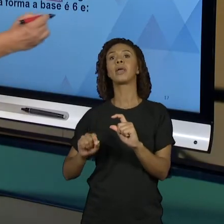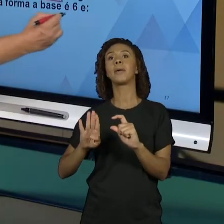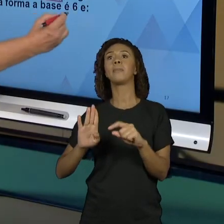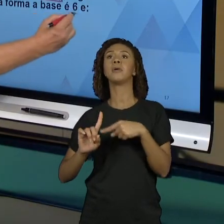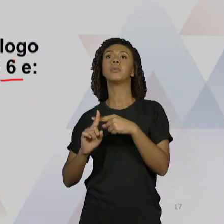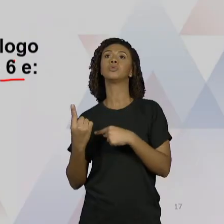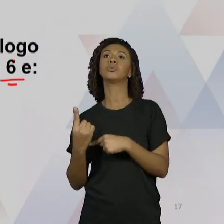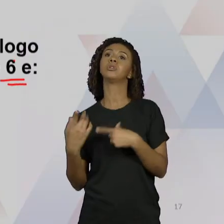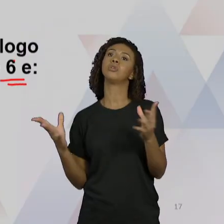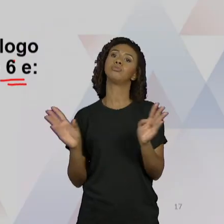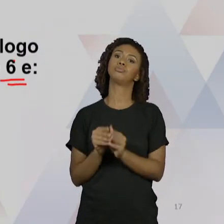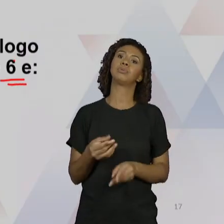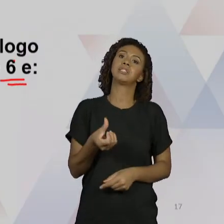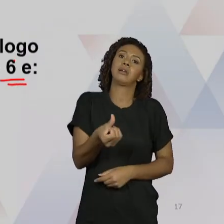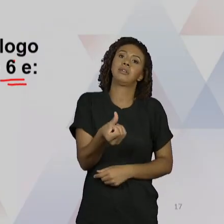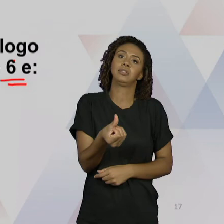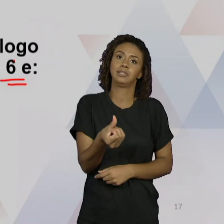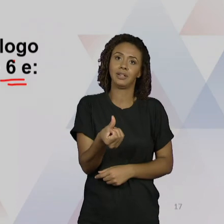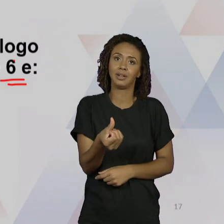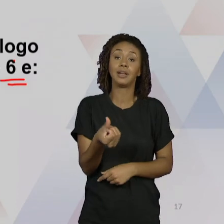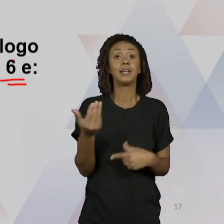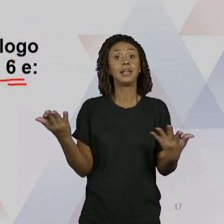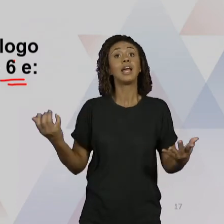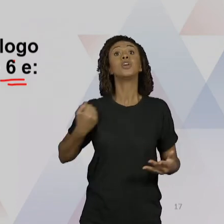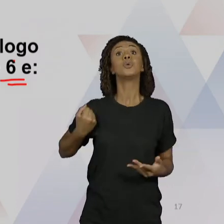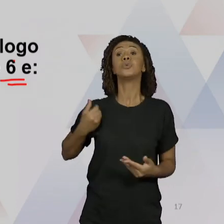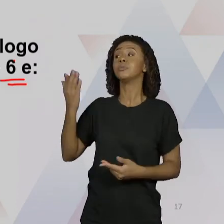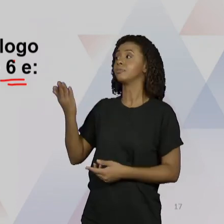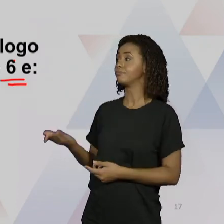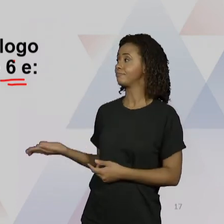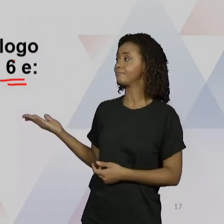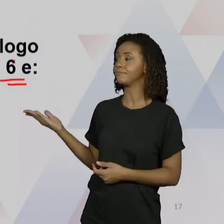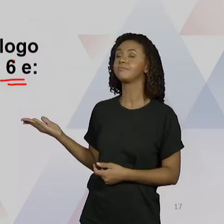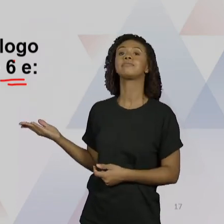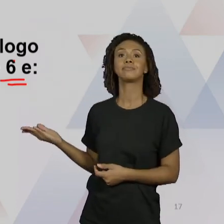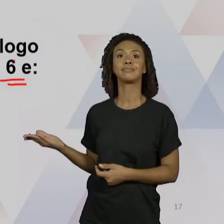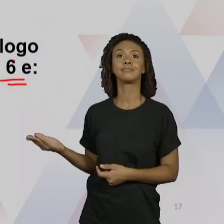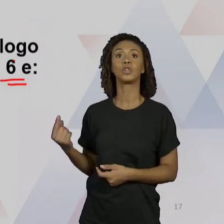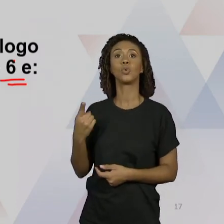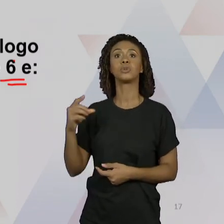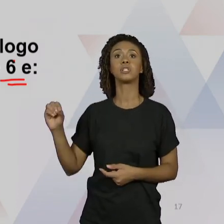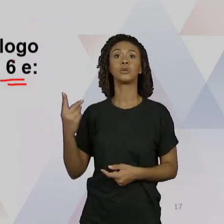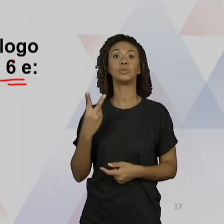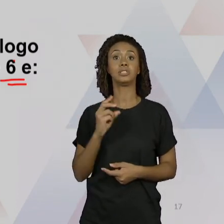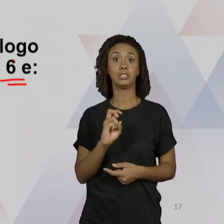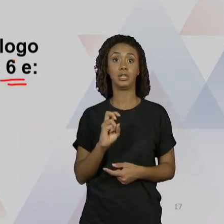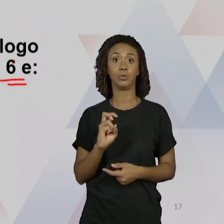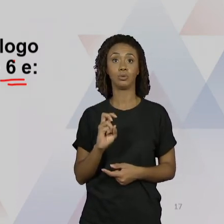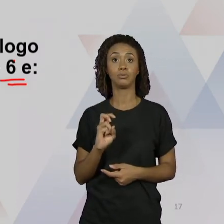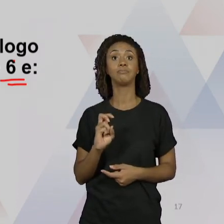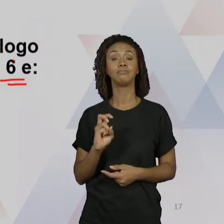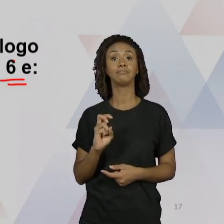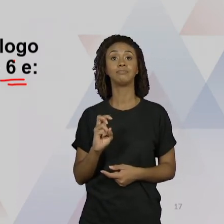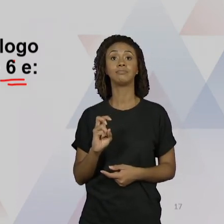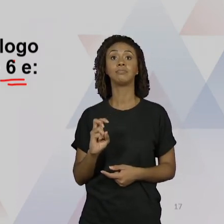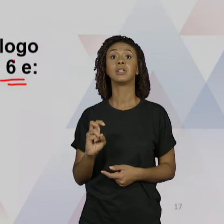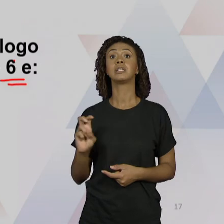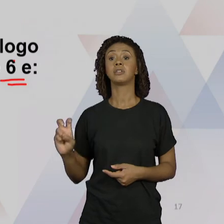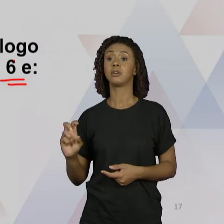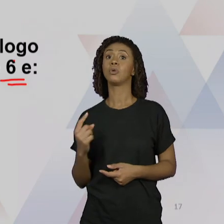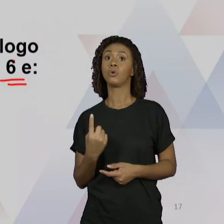é 6 e os números que eu tenho são esses 1, 0, 2, 5 na base 6